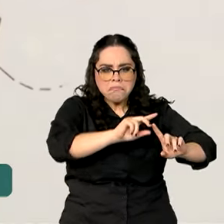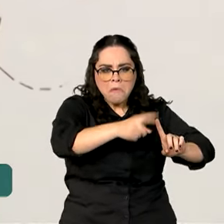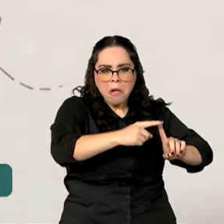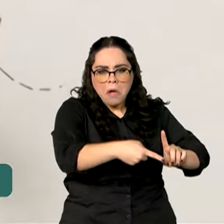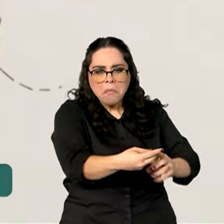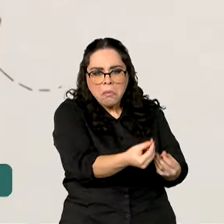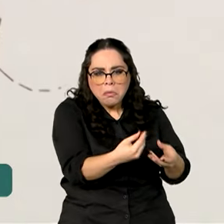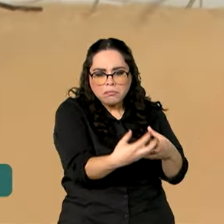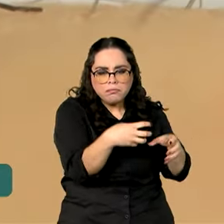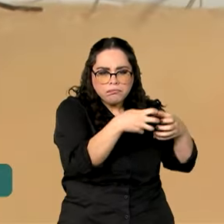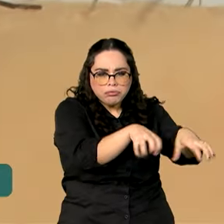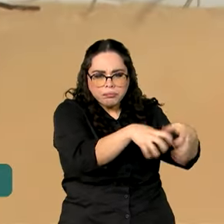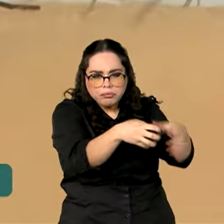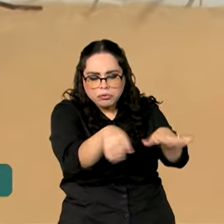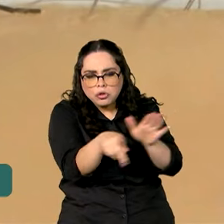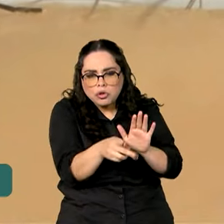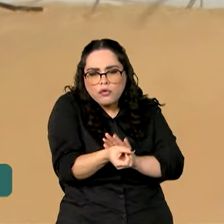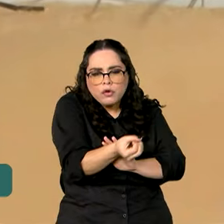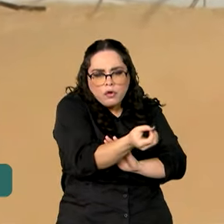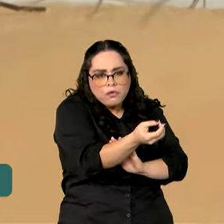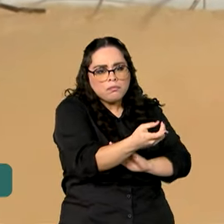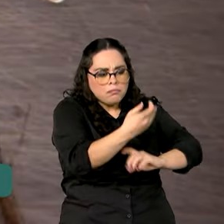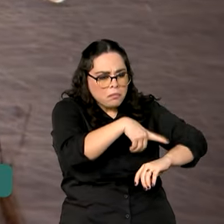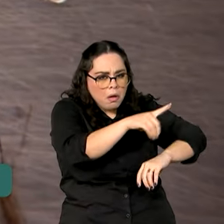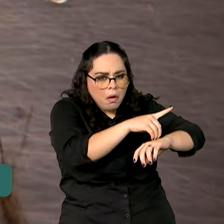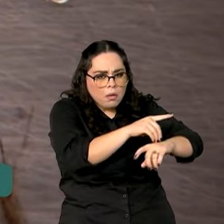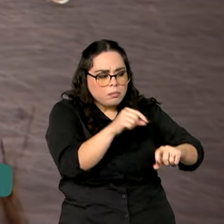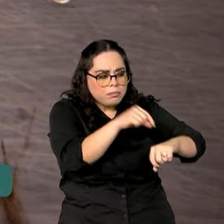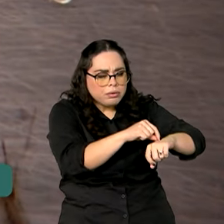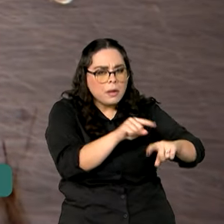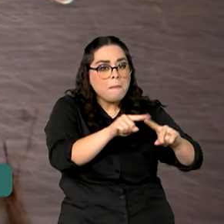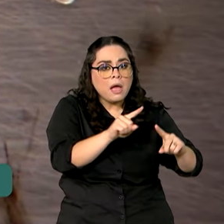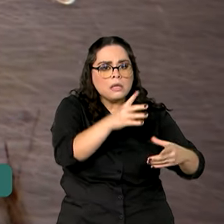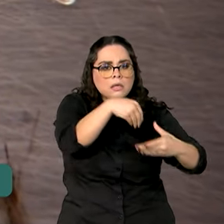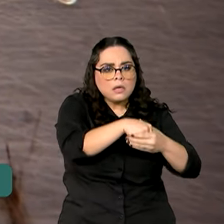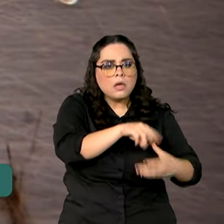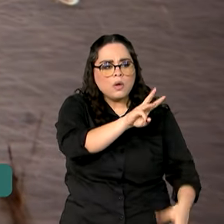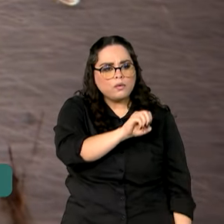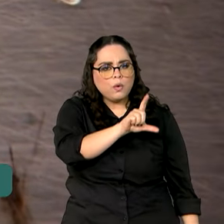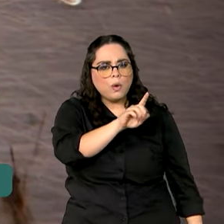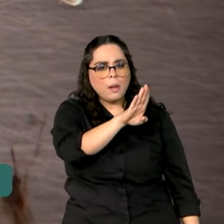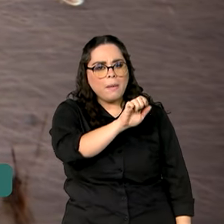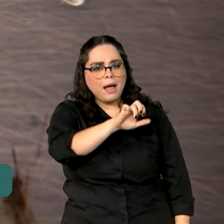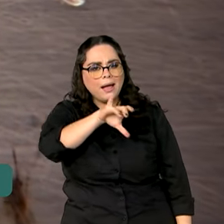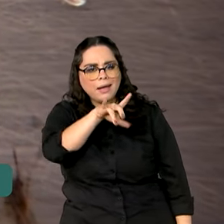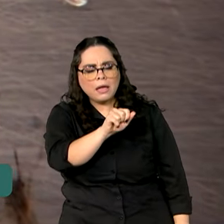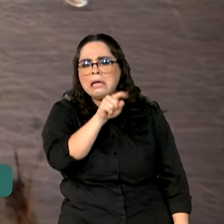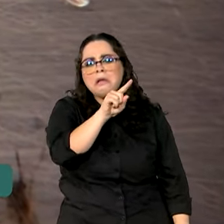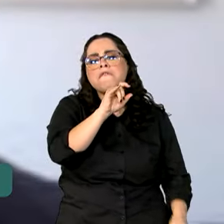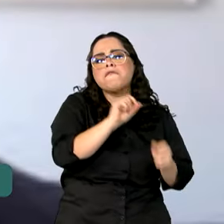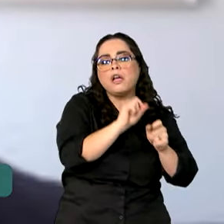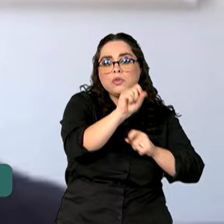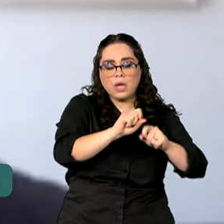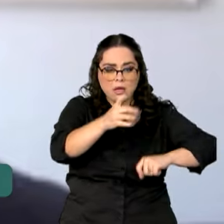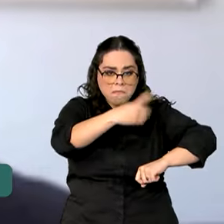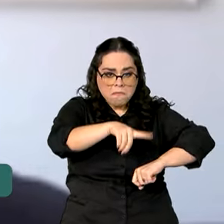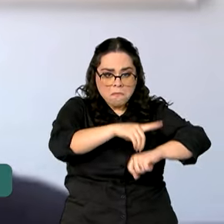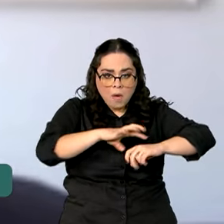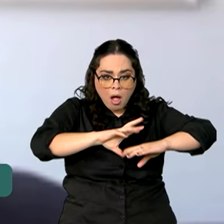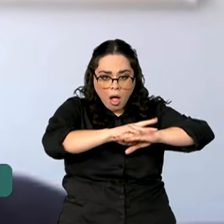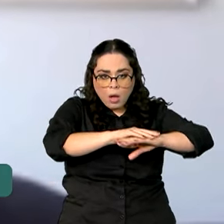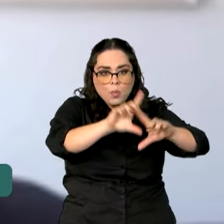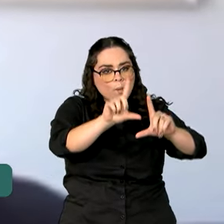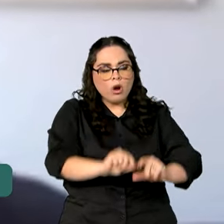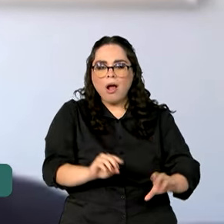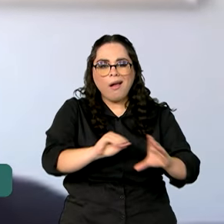Aos poucos, surge uma nova população, em que todos têm Volbachia e não transmitem doenças. A Volbachia,